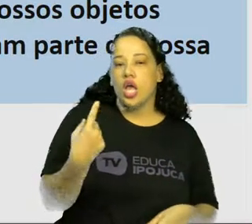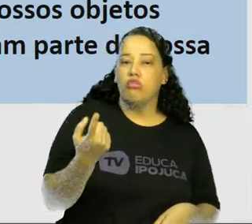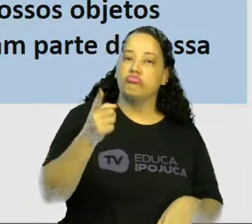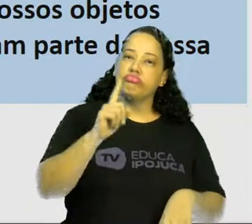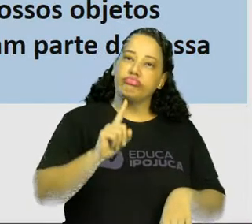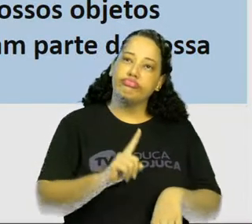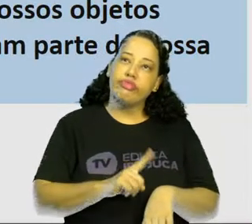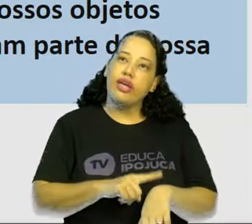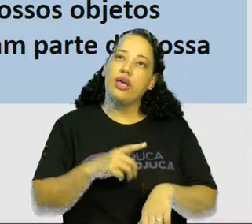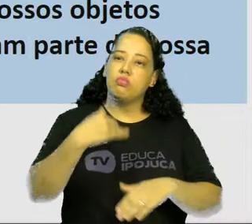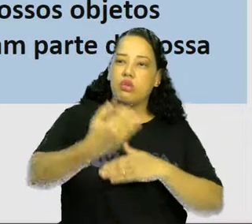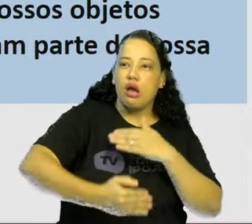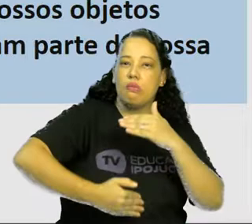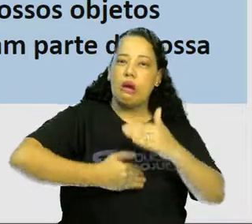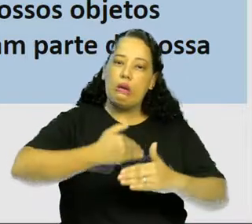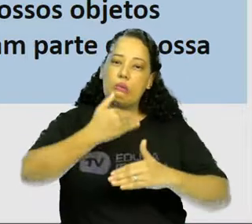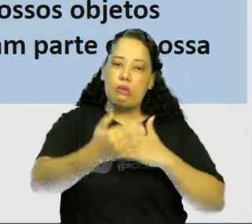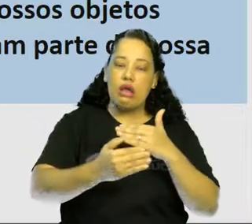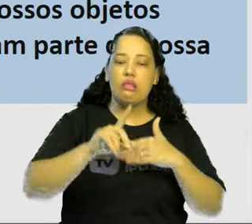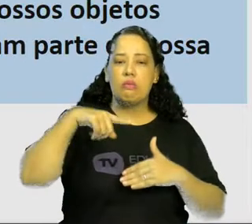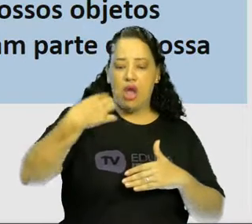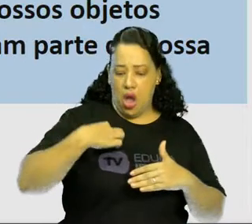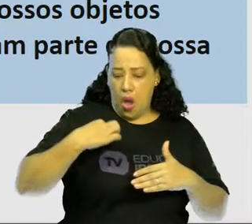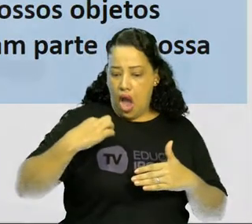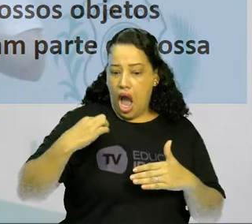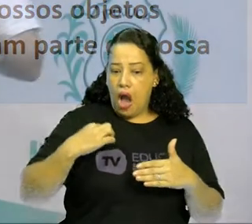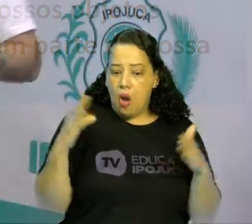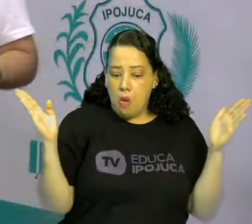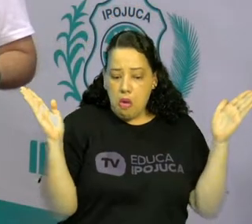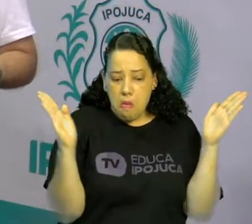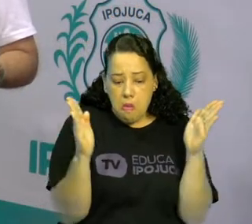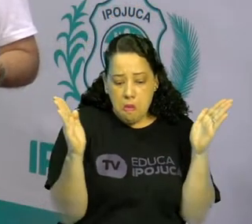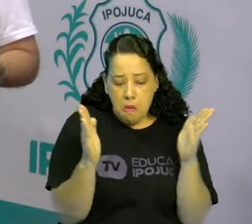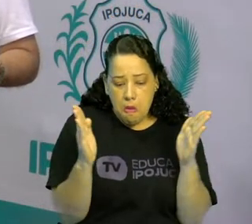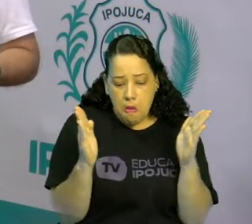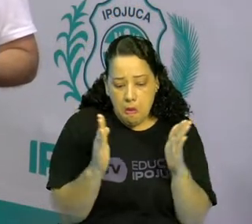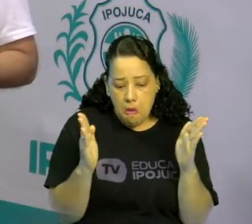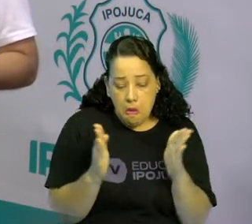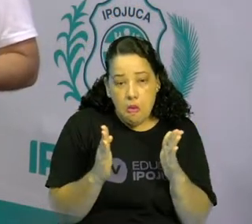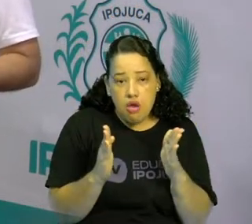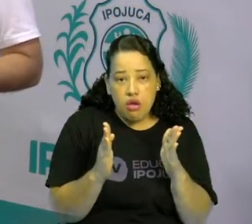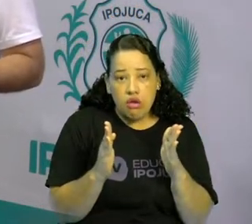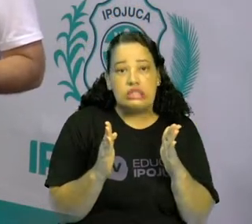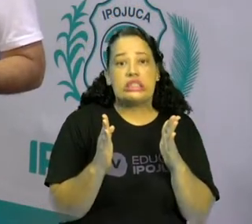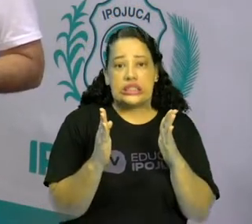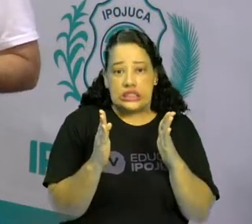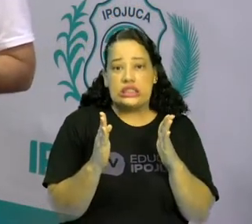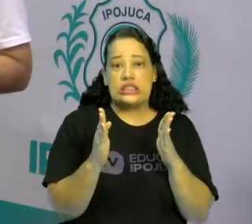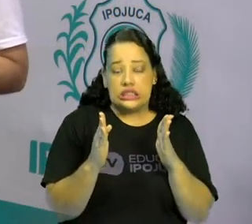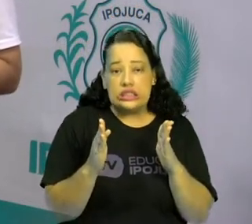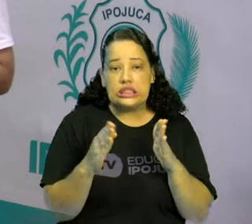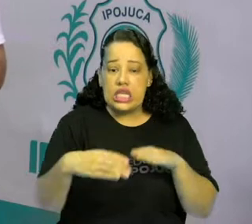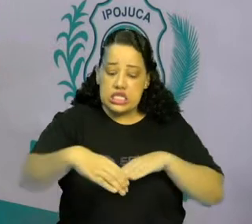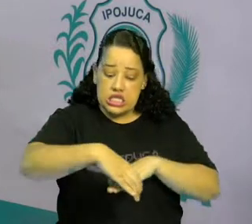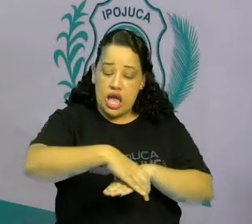roupas, elas vão ficando pequenas? Os seus sapatos? Isso mesmo!